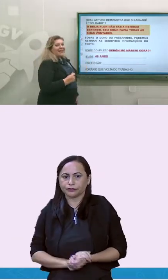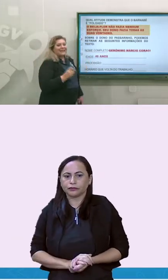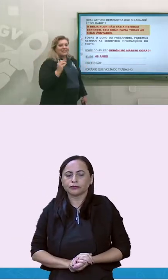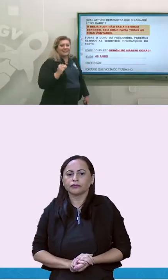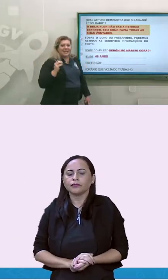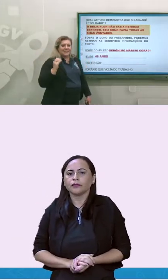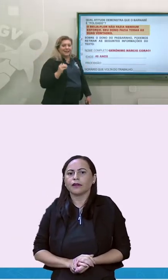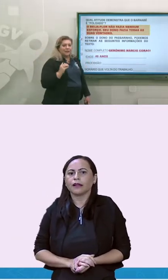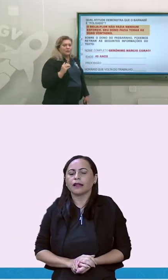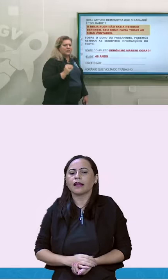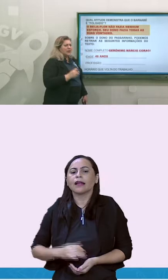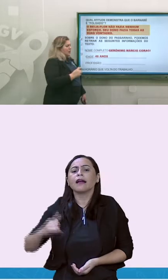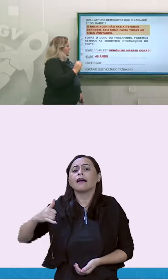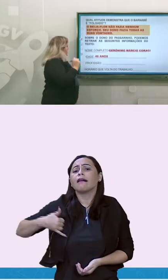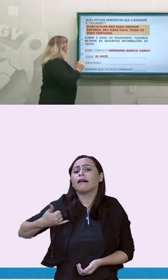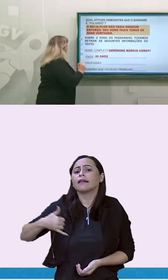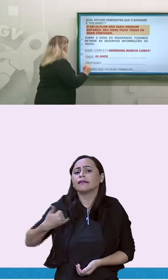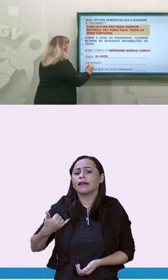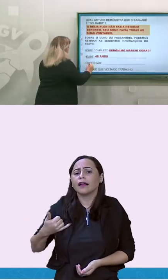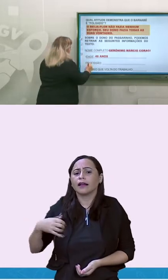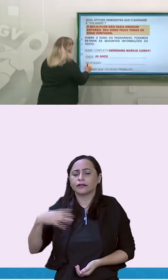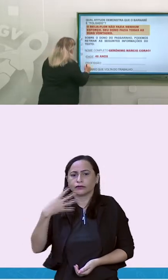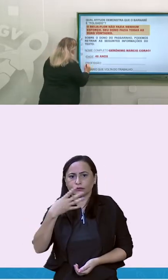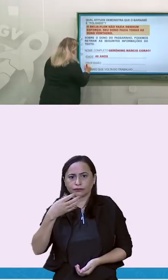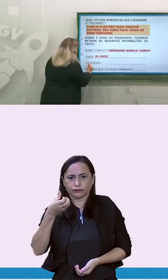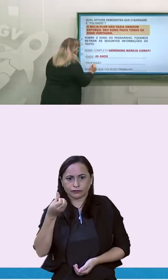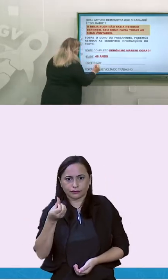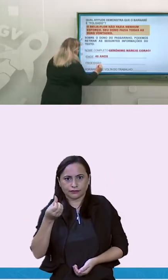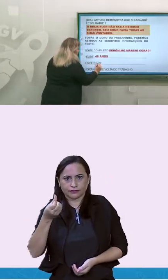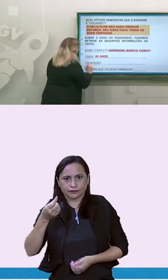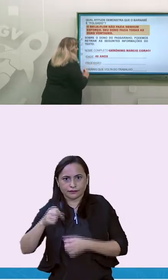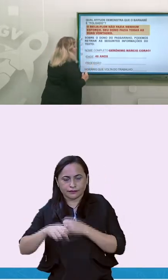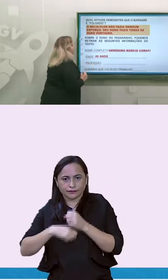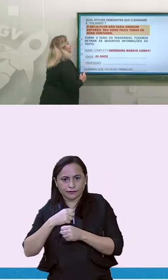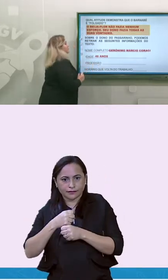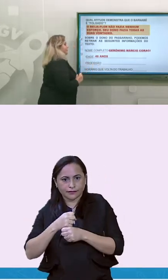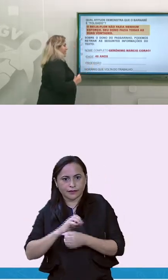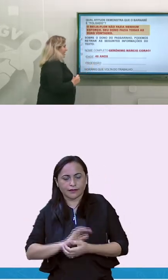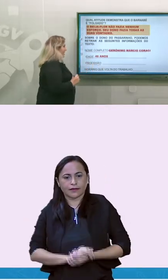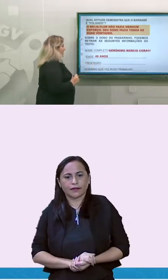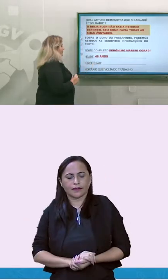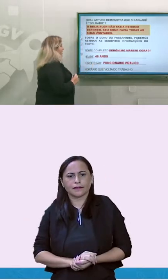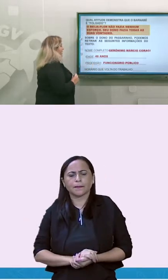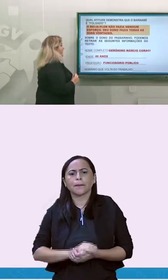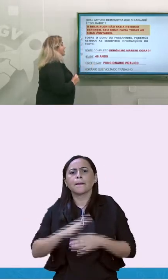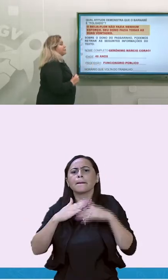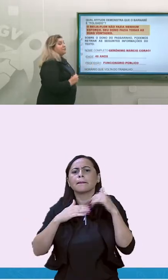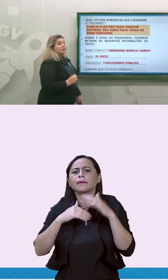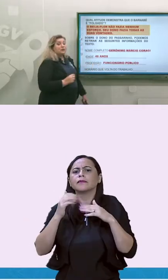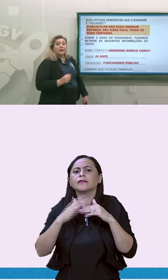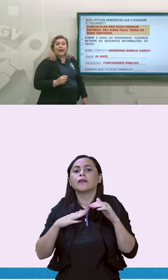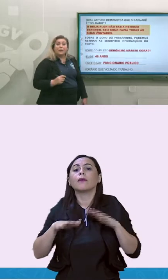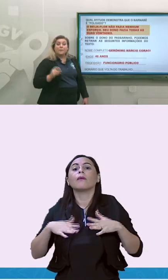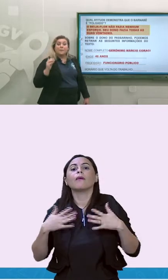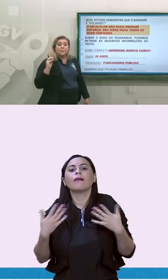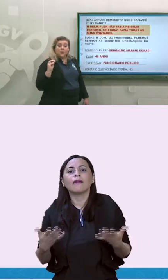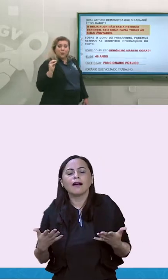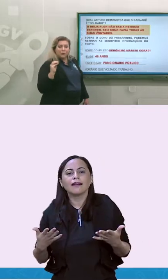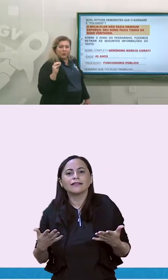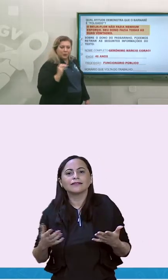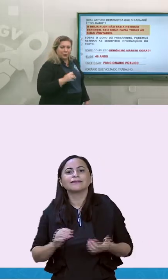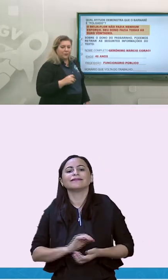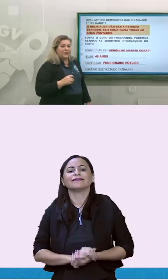46 anos. E a profissão dele, gente, também fala? Fala. Ele é funcionário